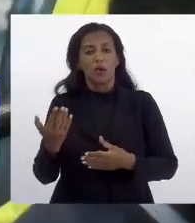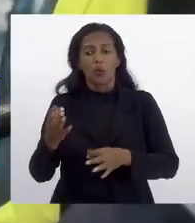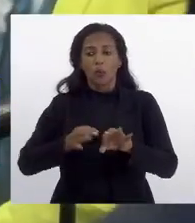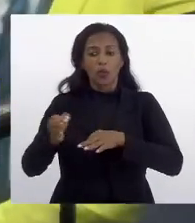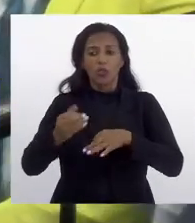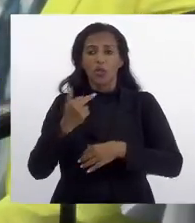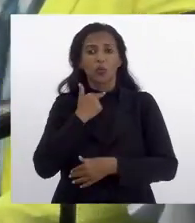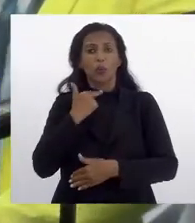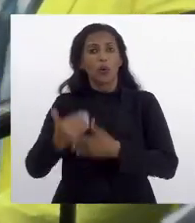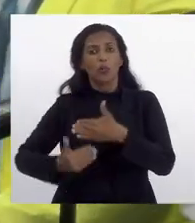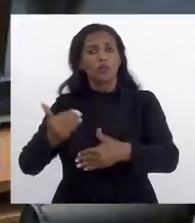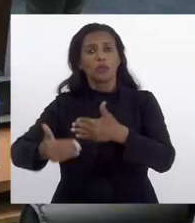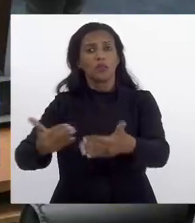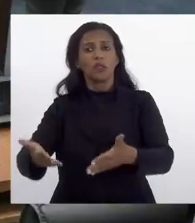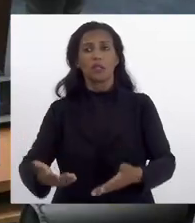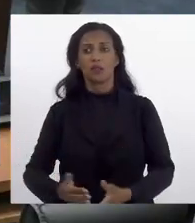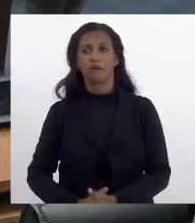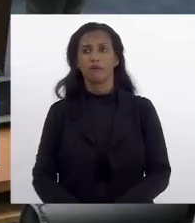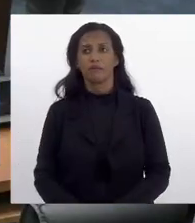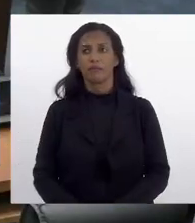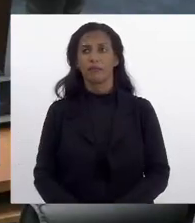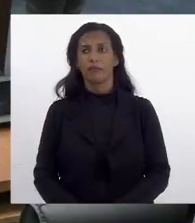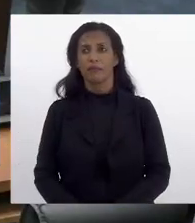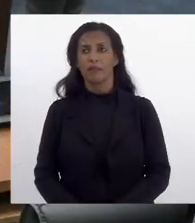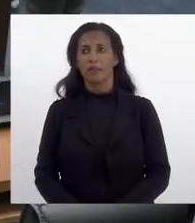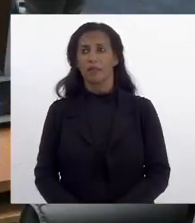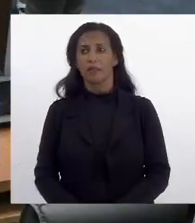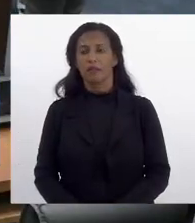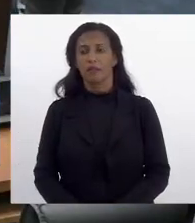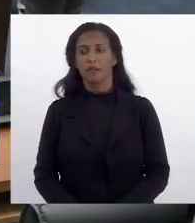depois, depois. Depois. vou te ver.